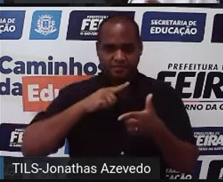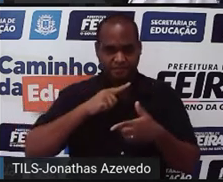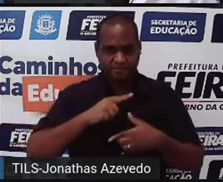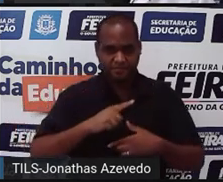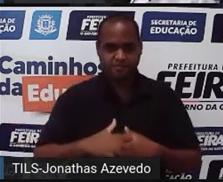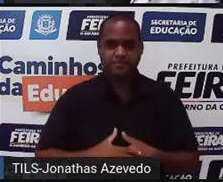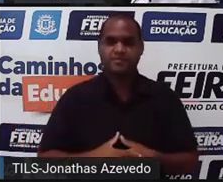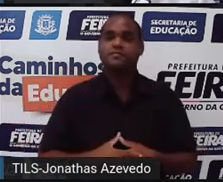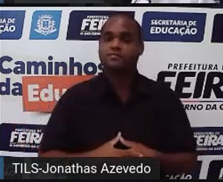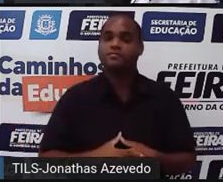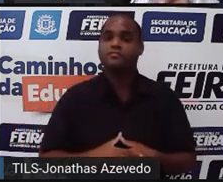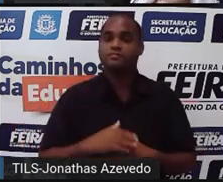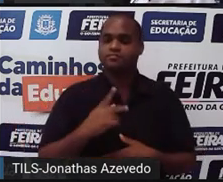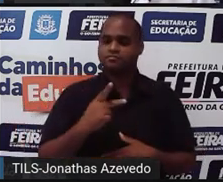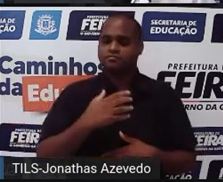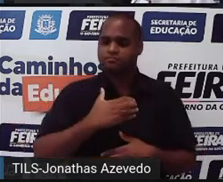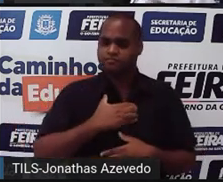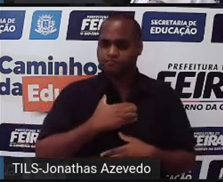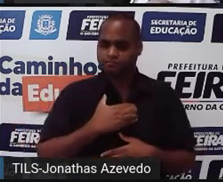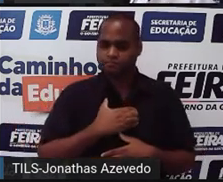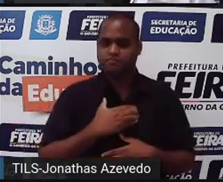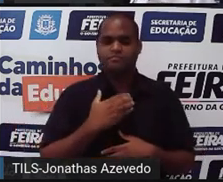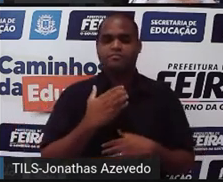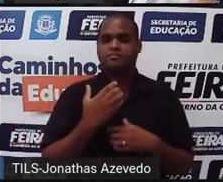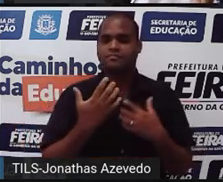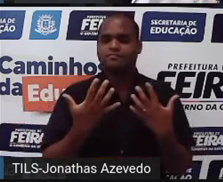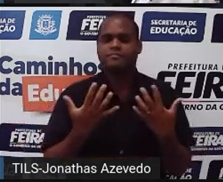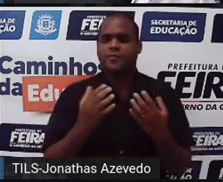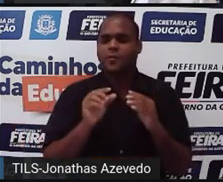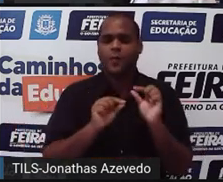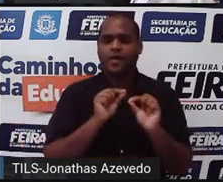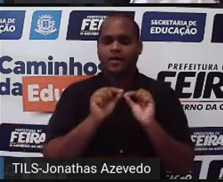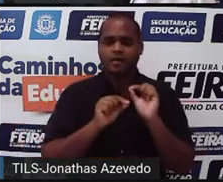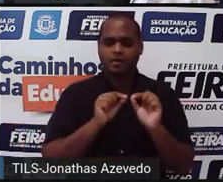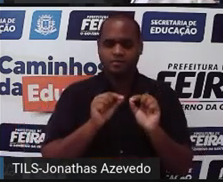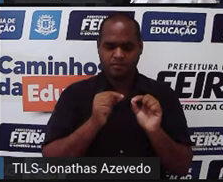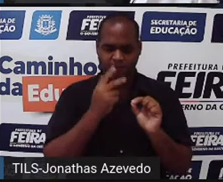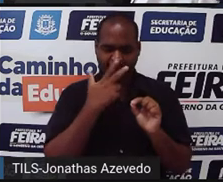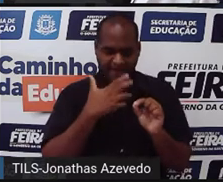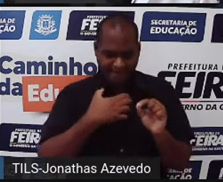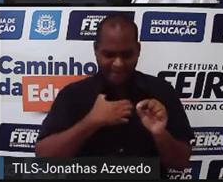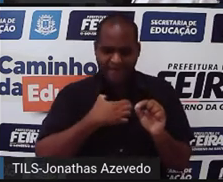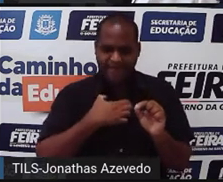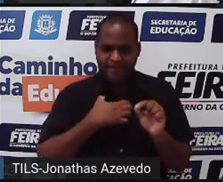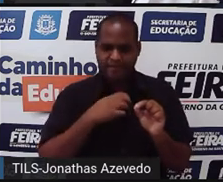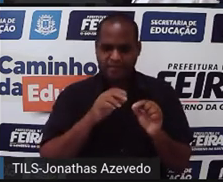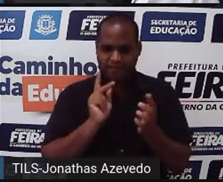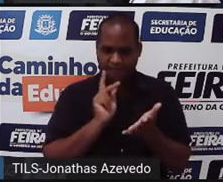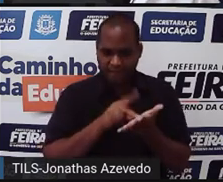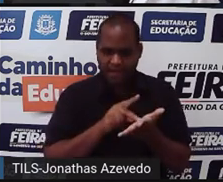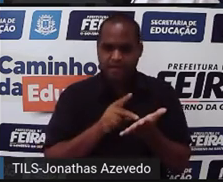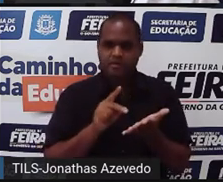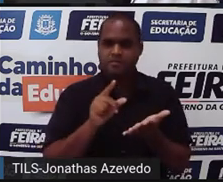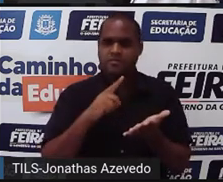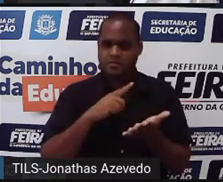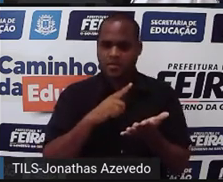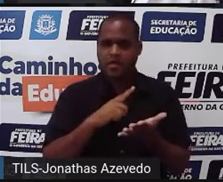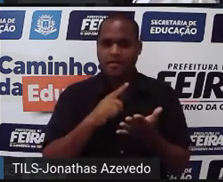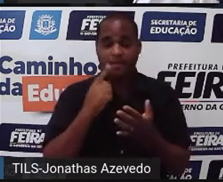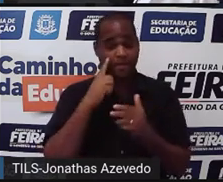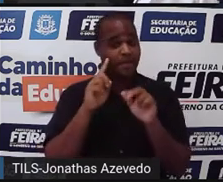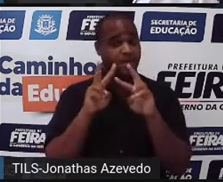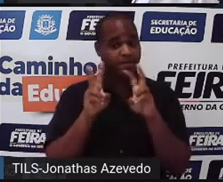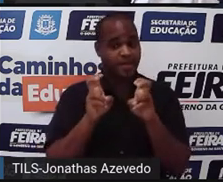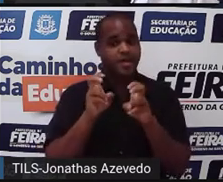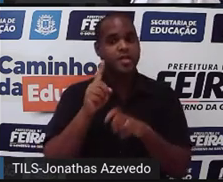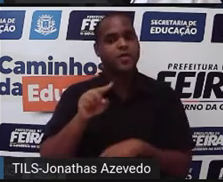sentir na pele, vamos dizer assim, né? A gente não vai sentir na pele literalmente, mas uma expressão que a gente